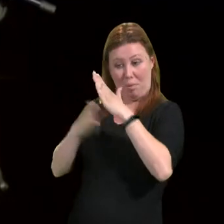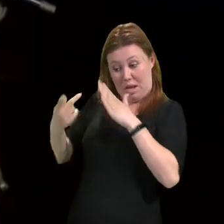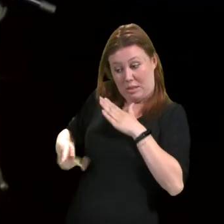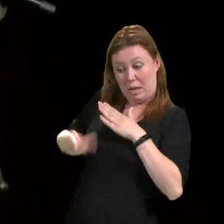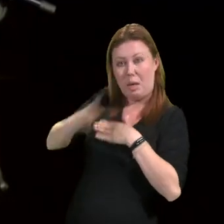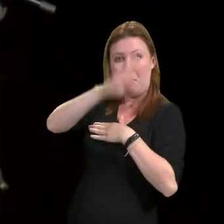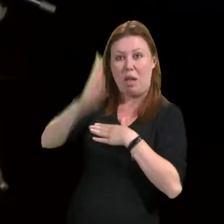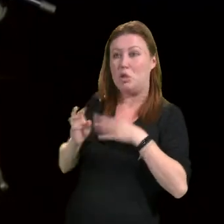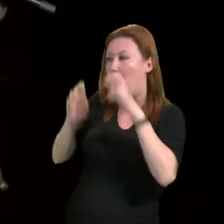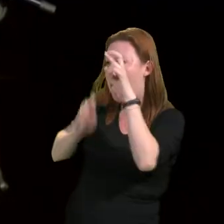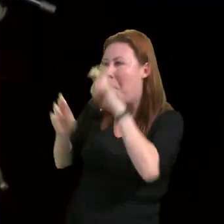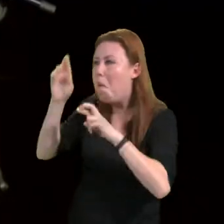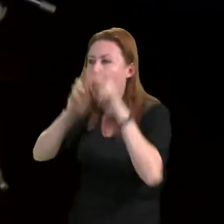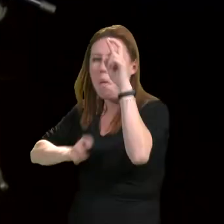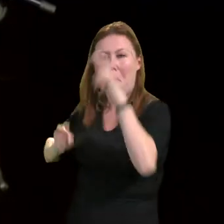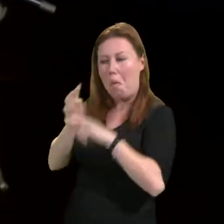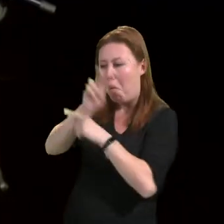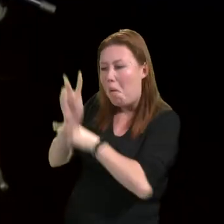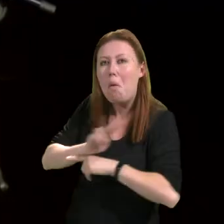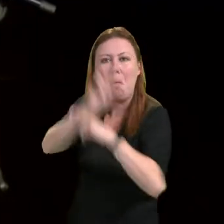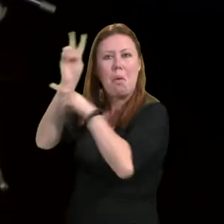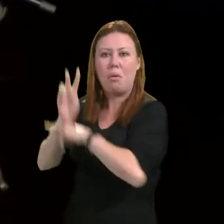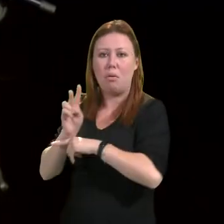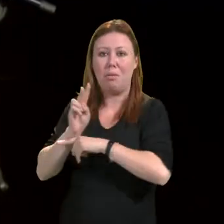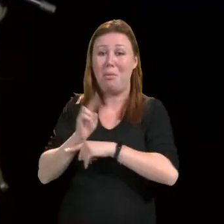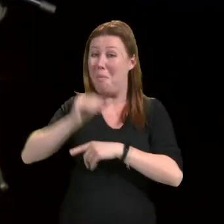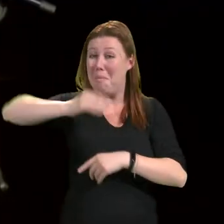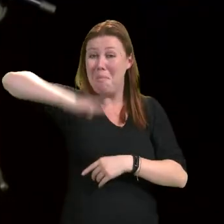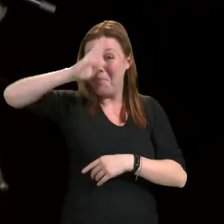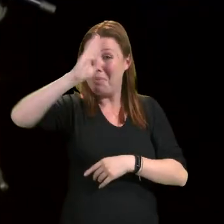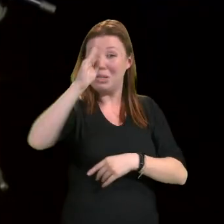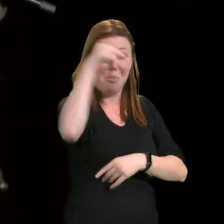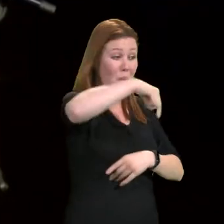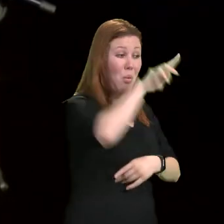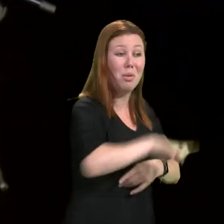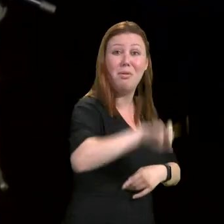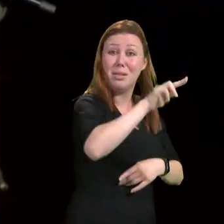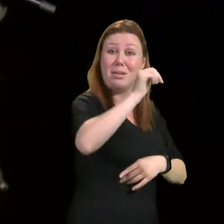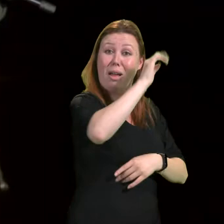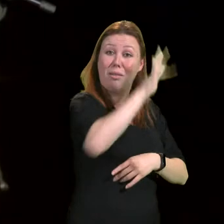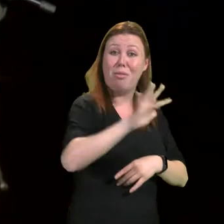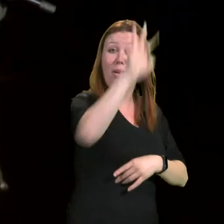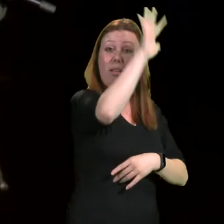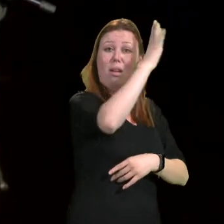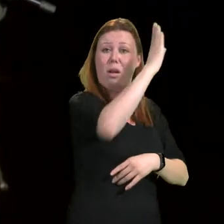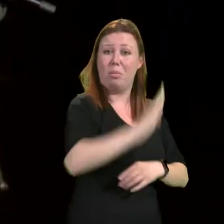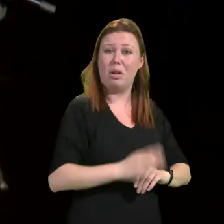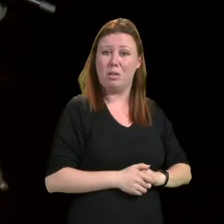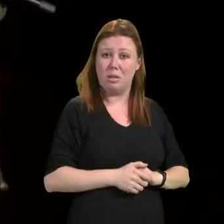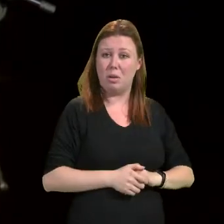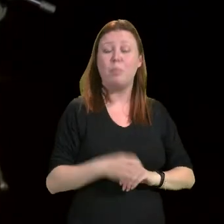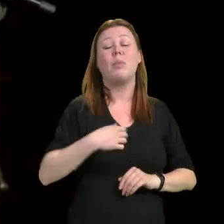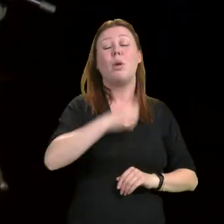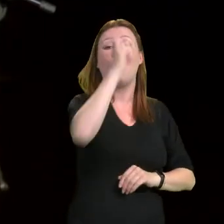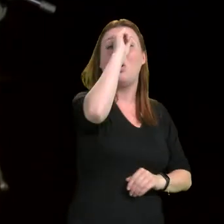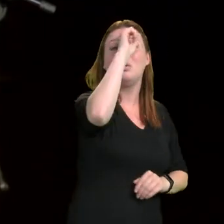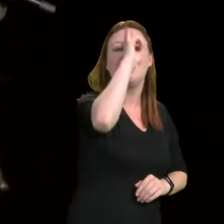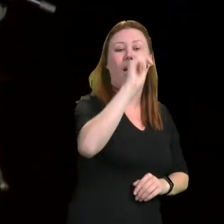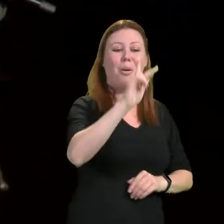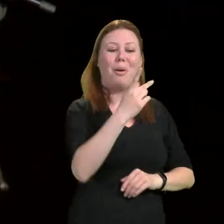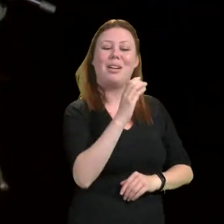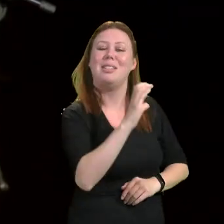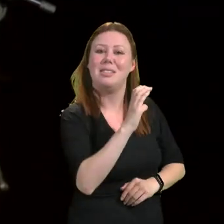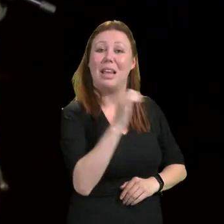intenso, contínuo e severo quanto as universidades federais brasileiras. No Hospital de Clínicas existe uma